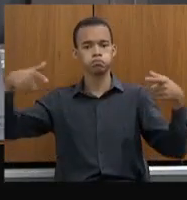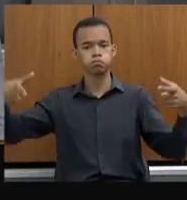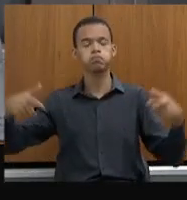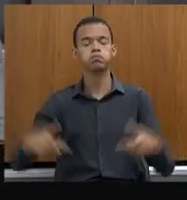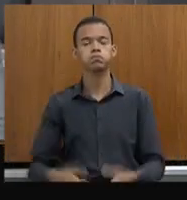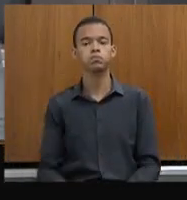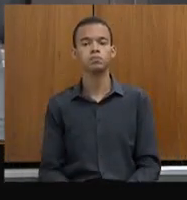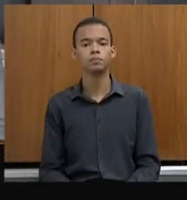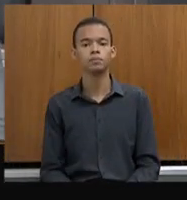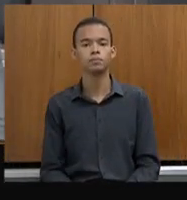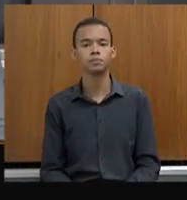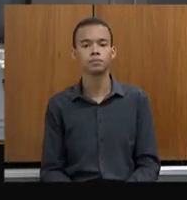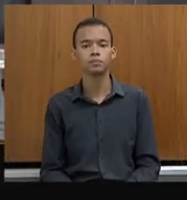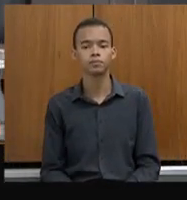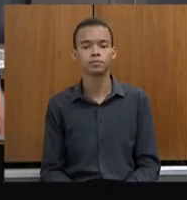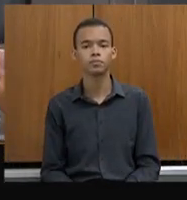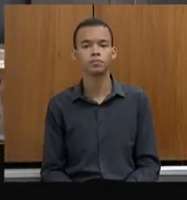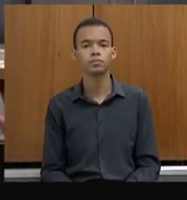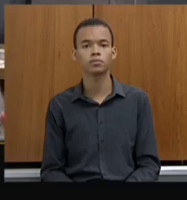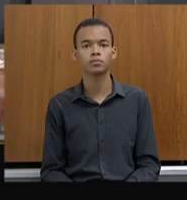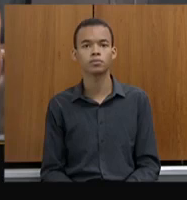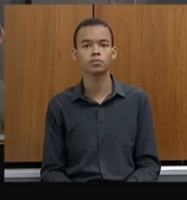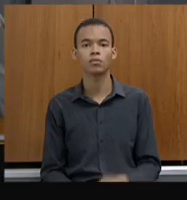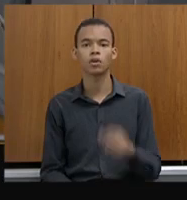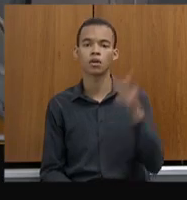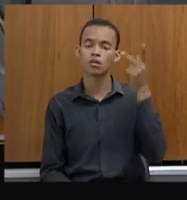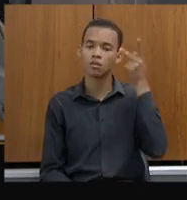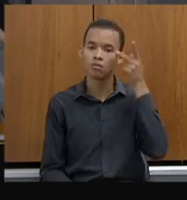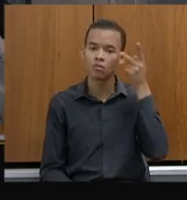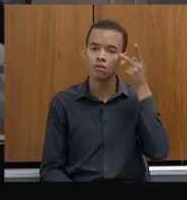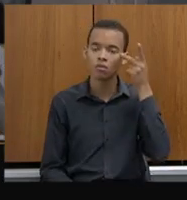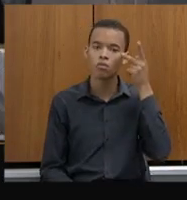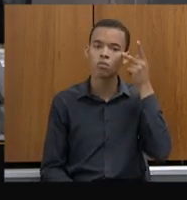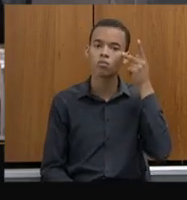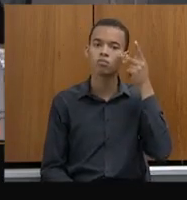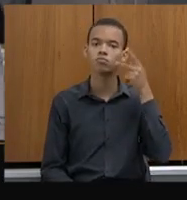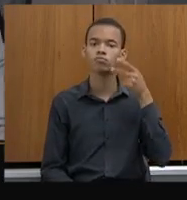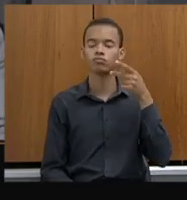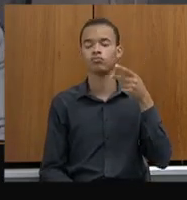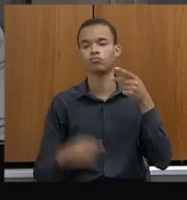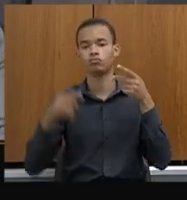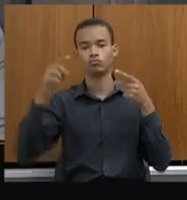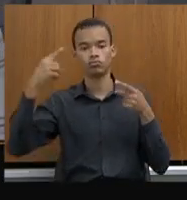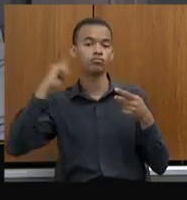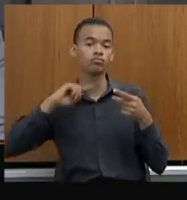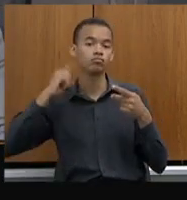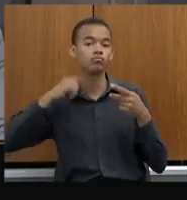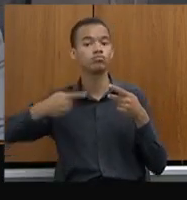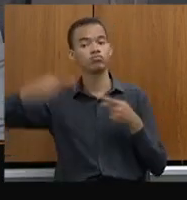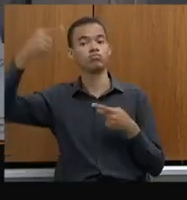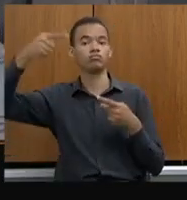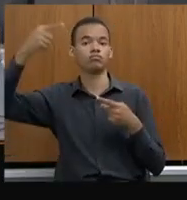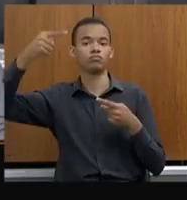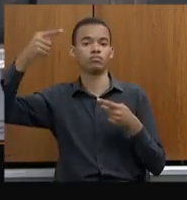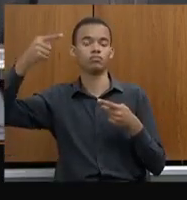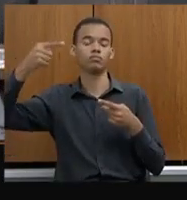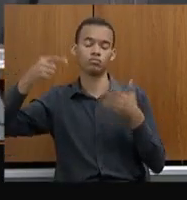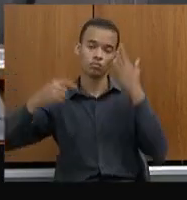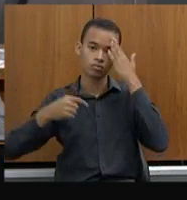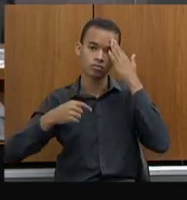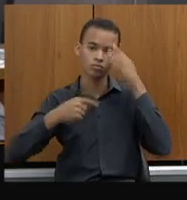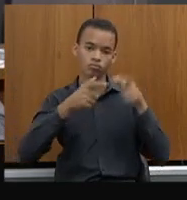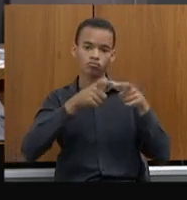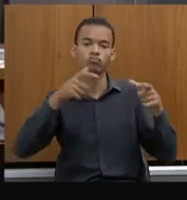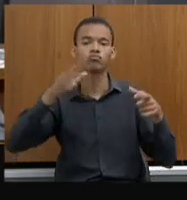registro. Superior, inclusive, a São Paulo, que é um Estado, todos sabem, muito grande. Pode seguir?